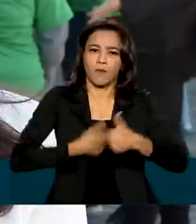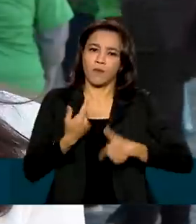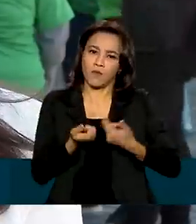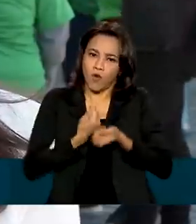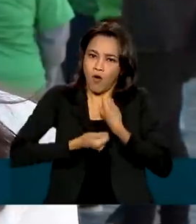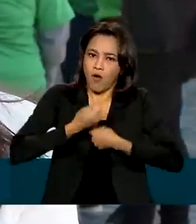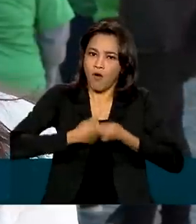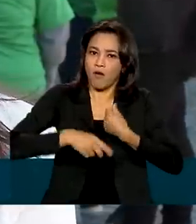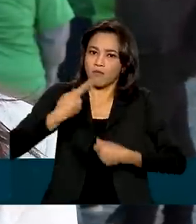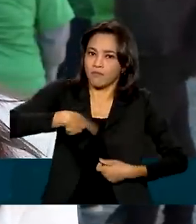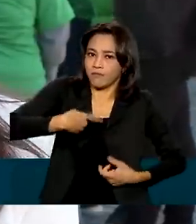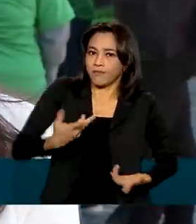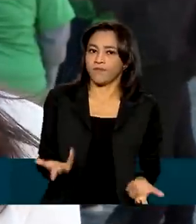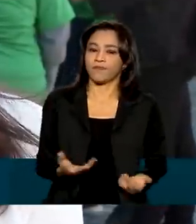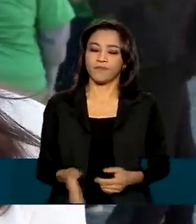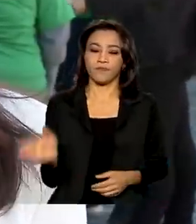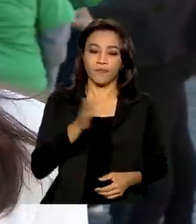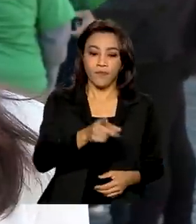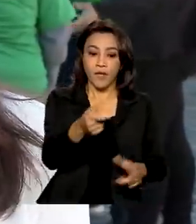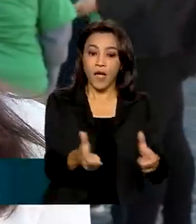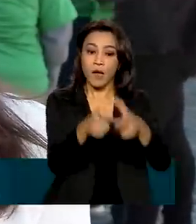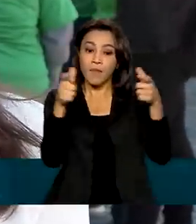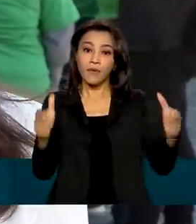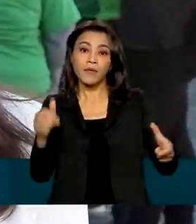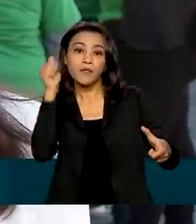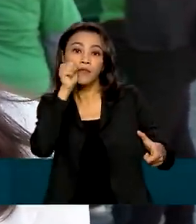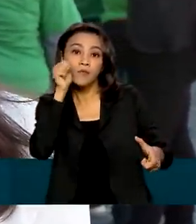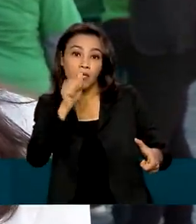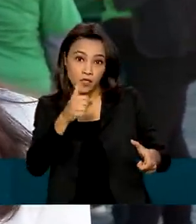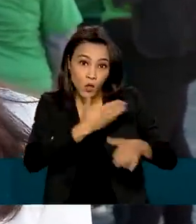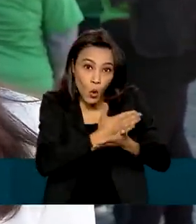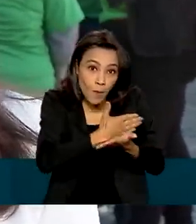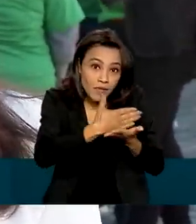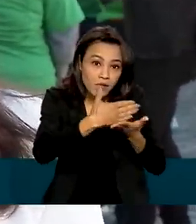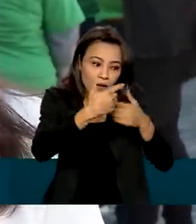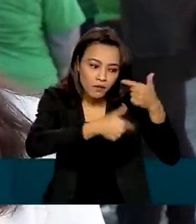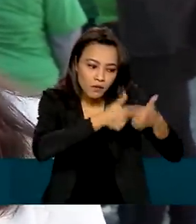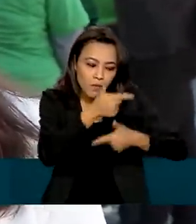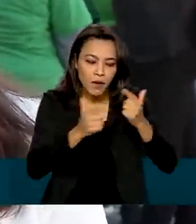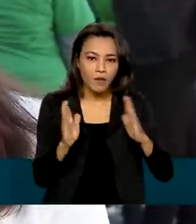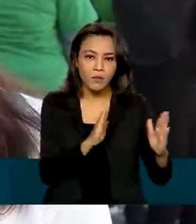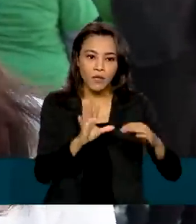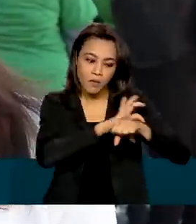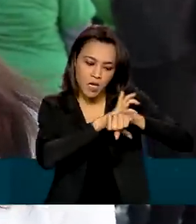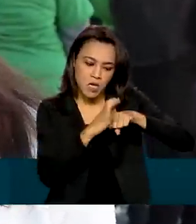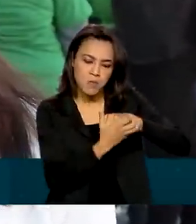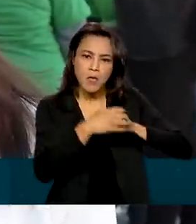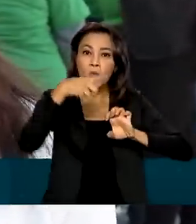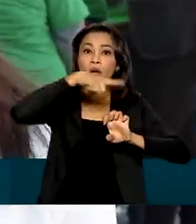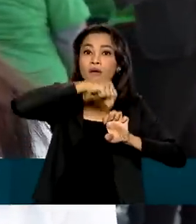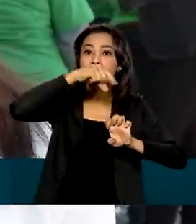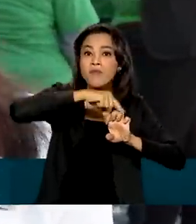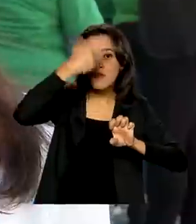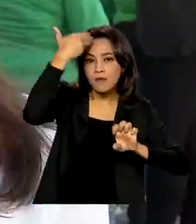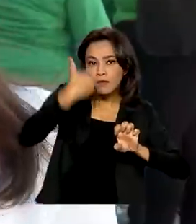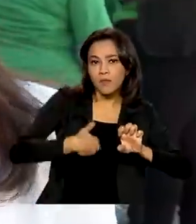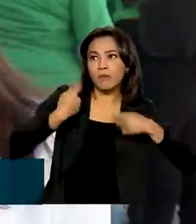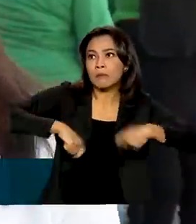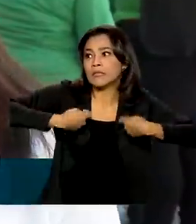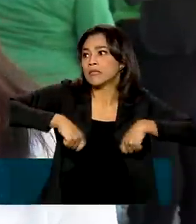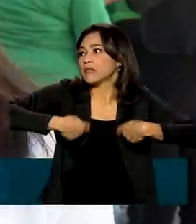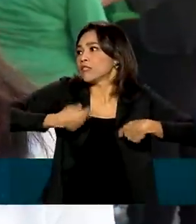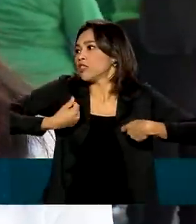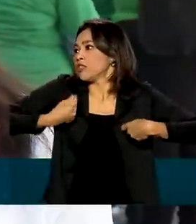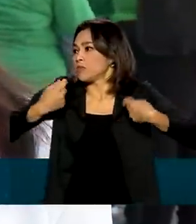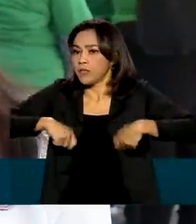A maioria das mulheres que começaram a empreender na pandemia, começaram a empreender por necessidade e não por